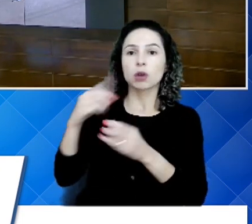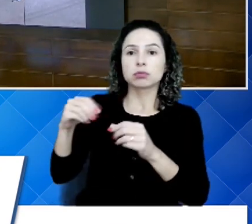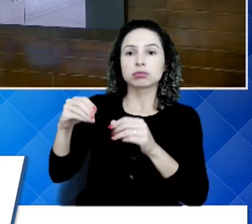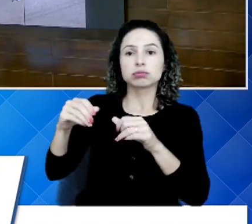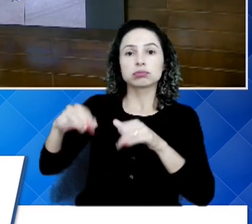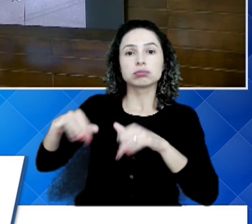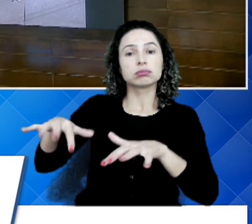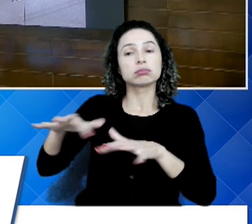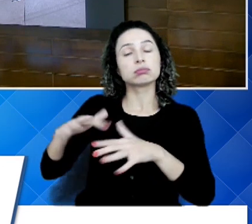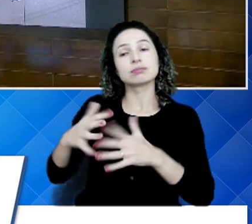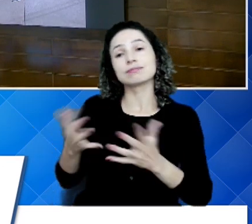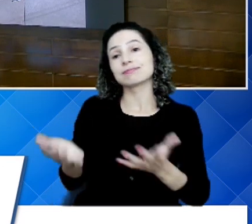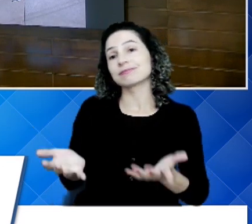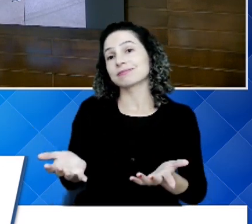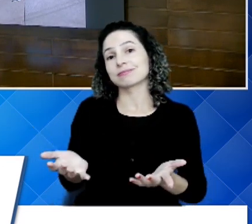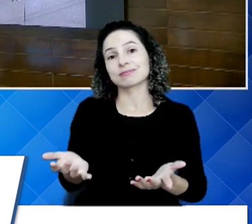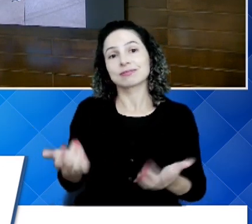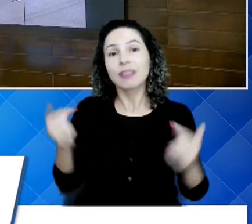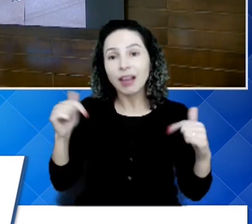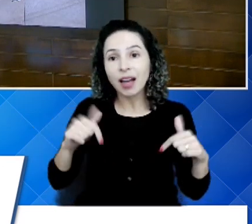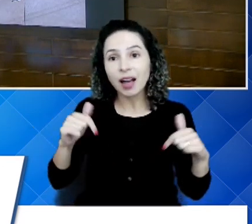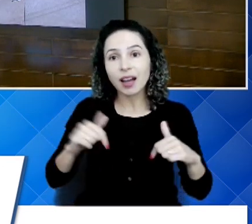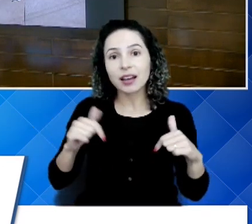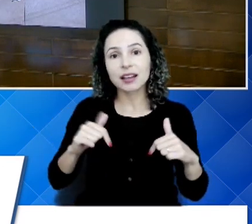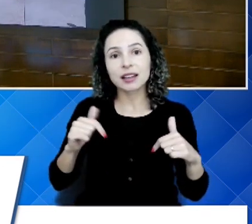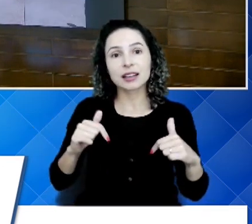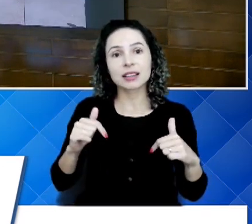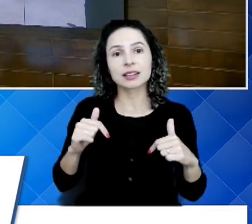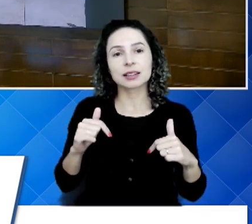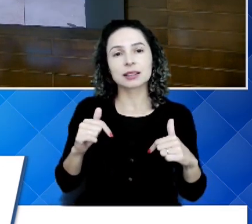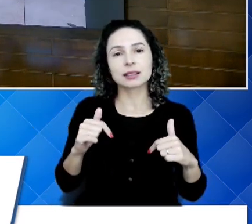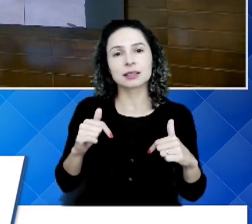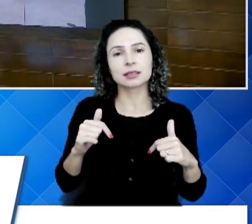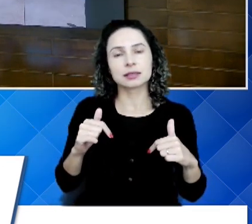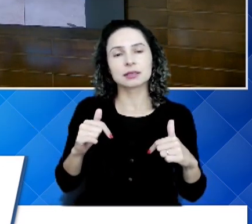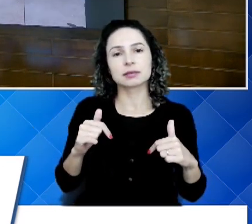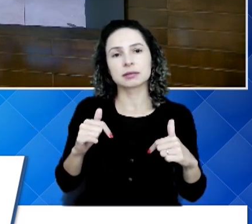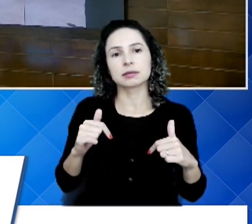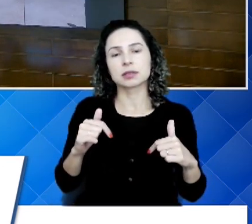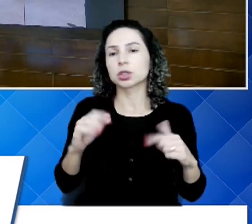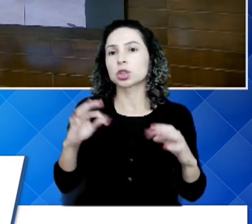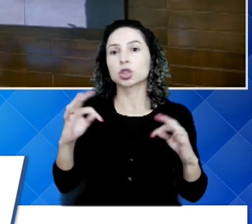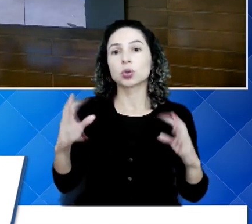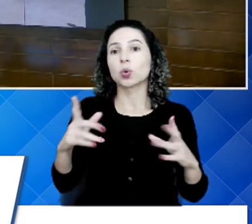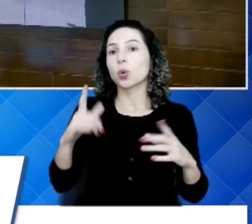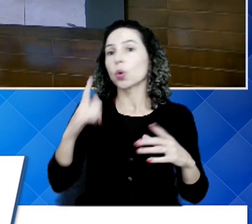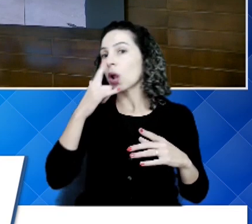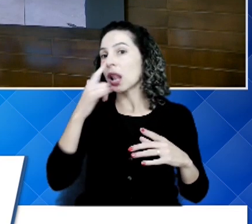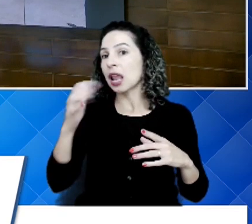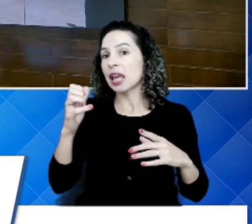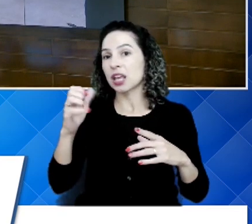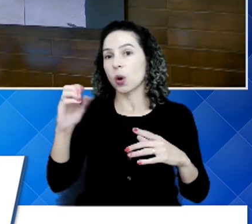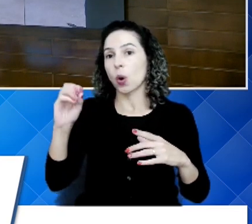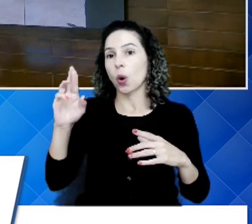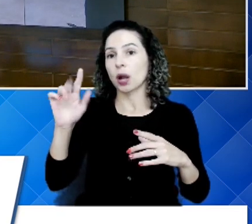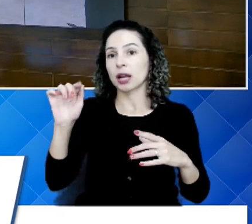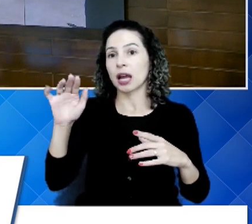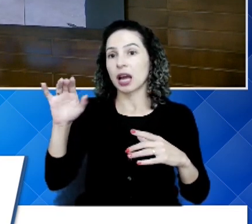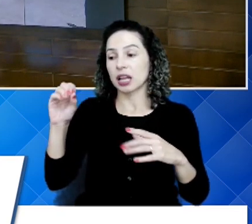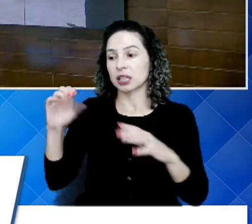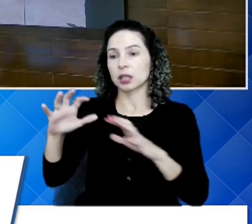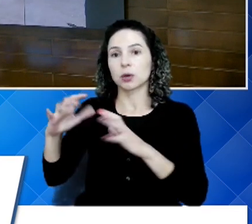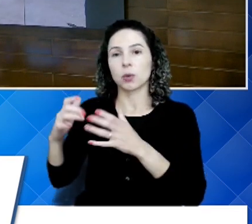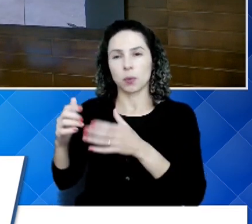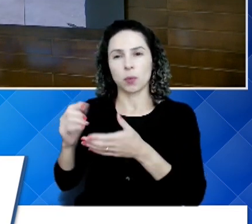E nós estamos aqui, tudo, o lixo orgânico vai virar aquilo lá, parte do lixo